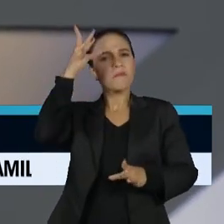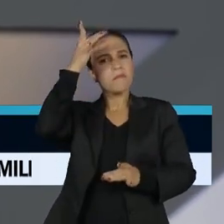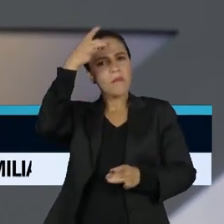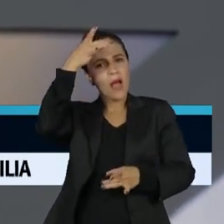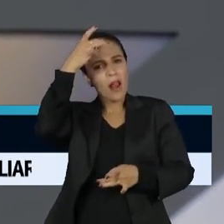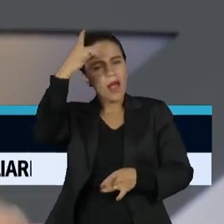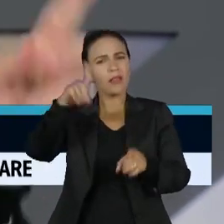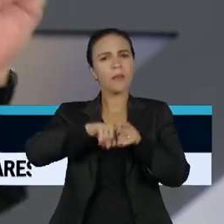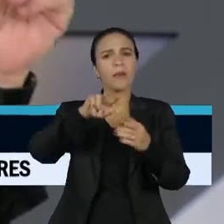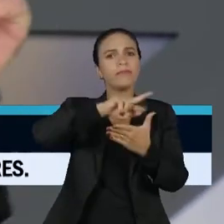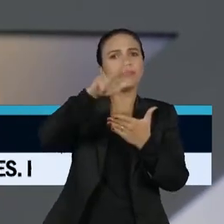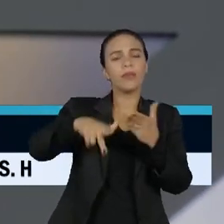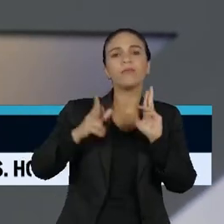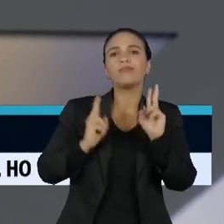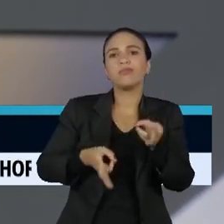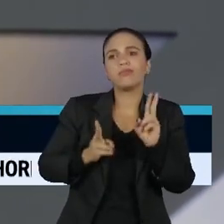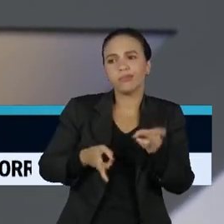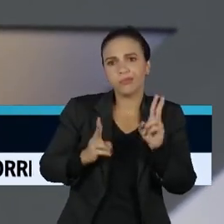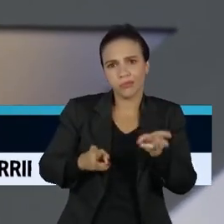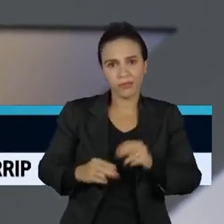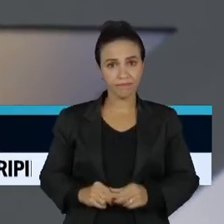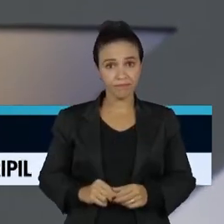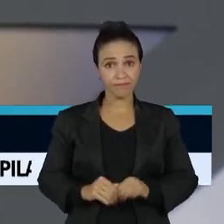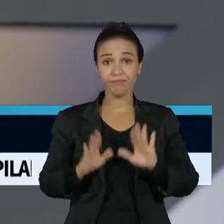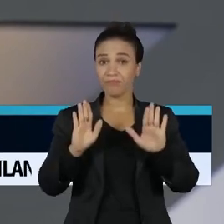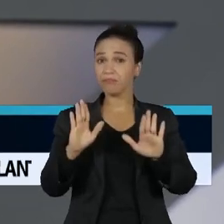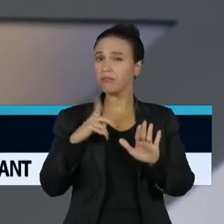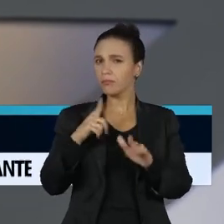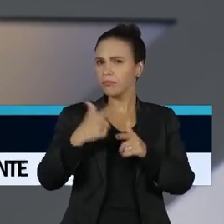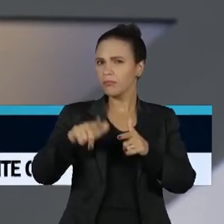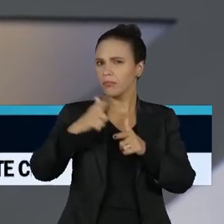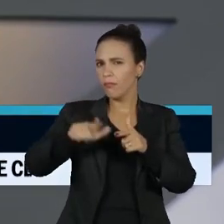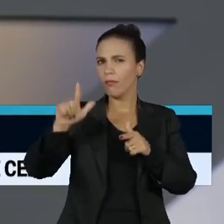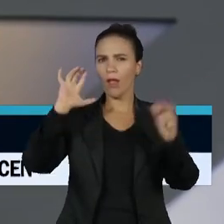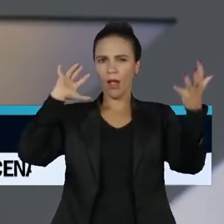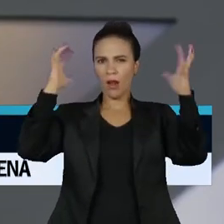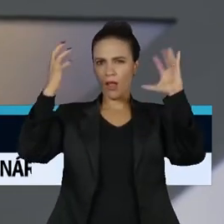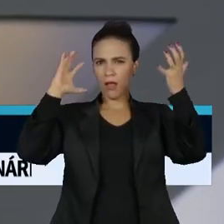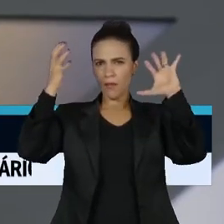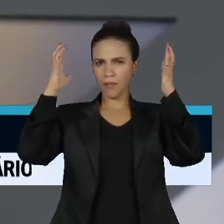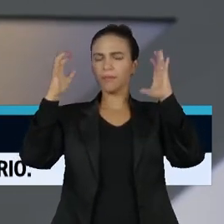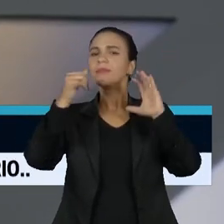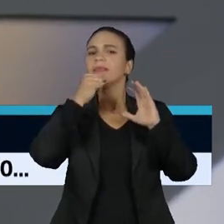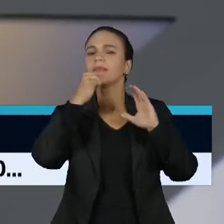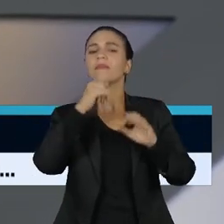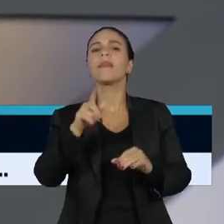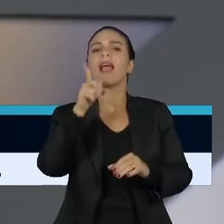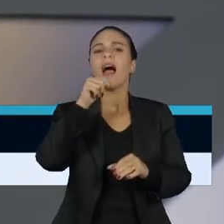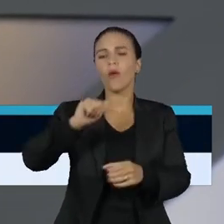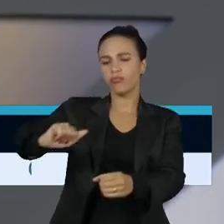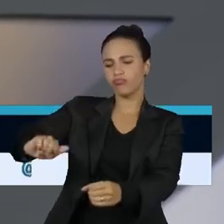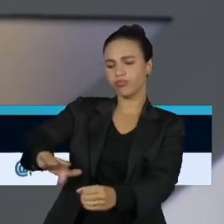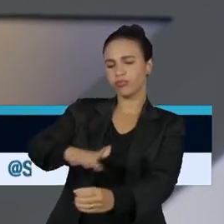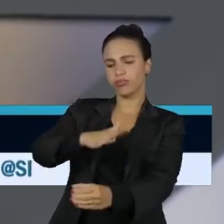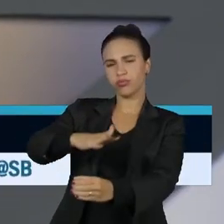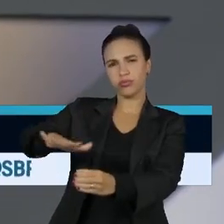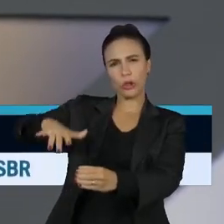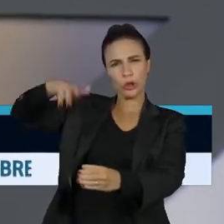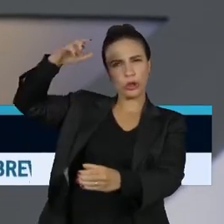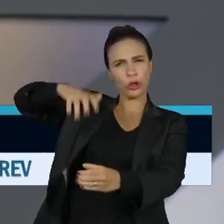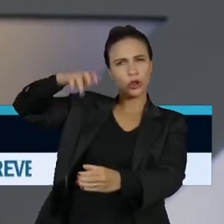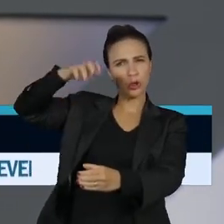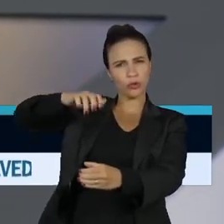mudanças climáticas, a gente tem outro ingrediente. Quando você põe uma poça formada por uma chuva torrencial,